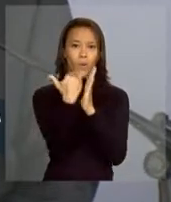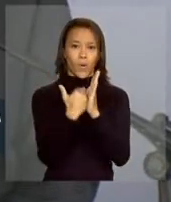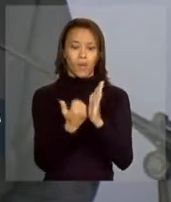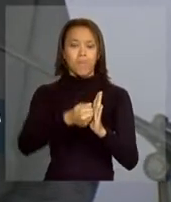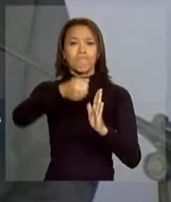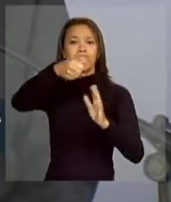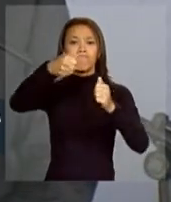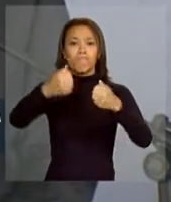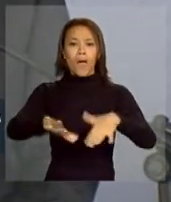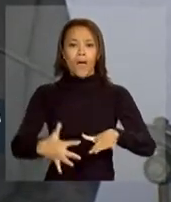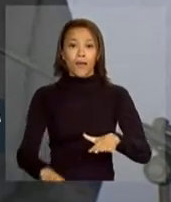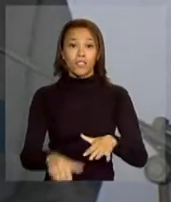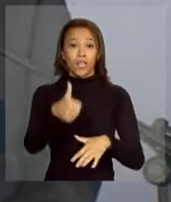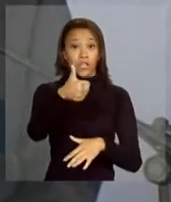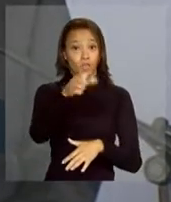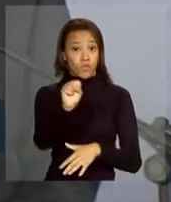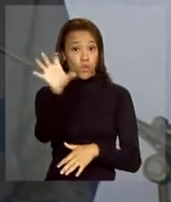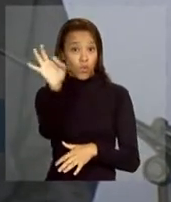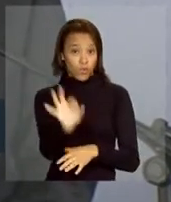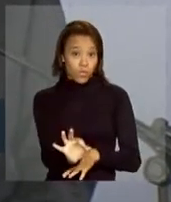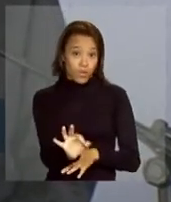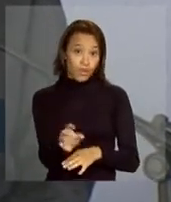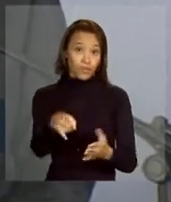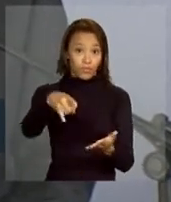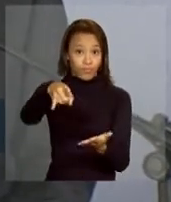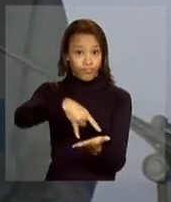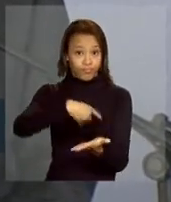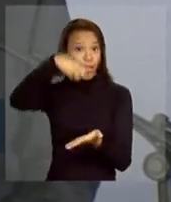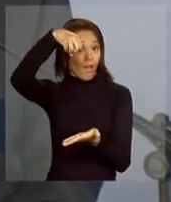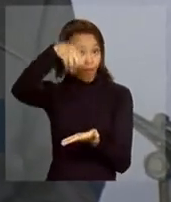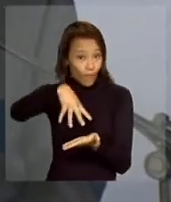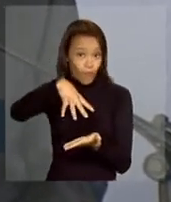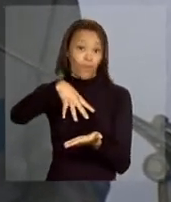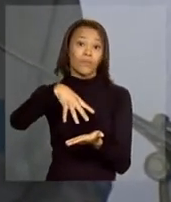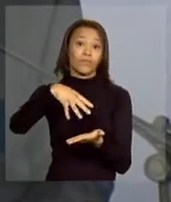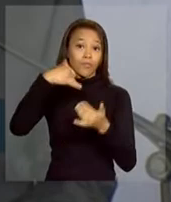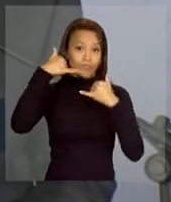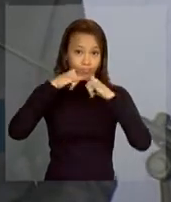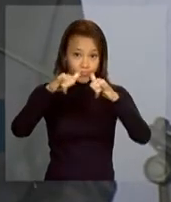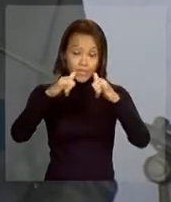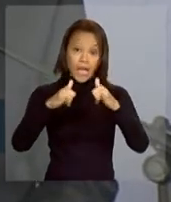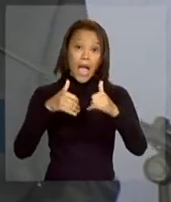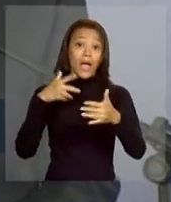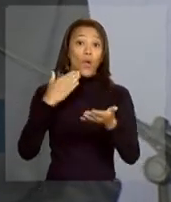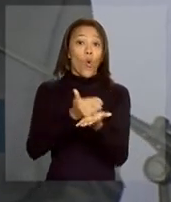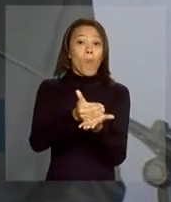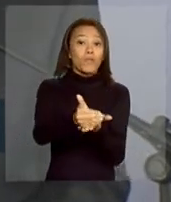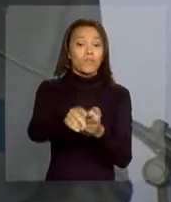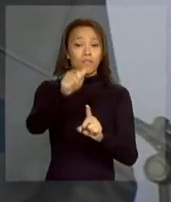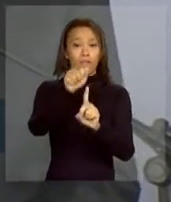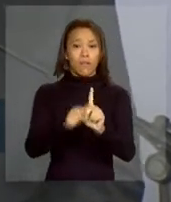baratear em 18% a conta de energia elétrica a partir de fevereiro